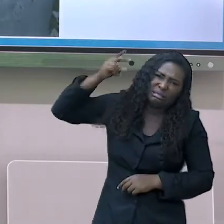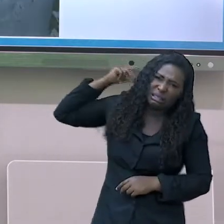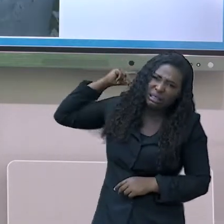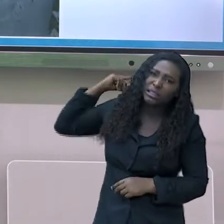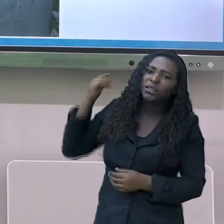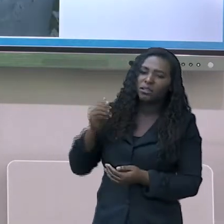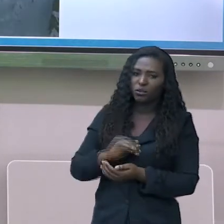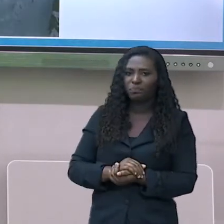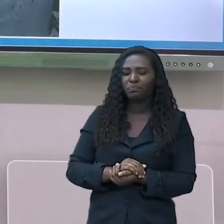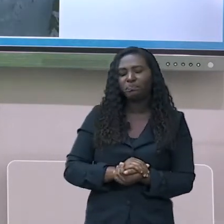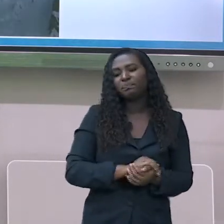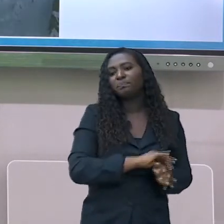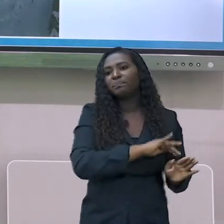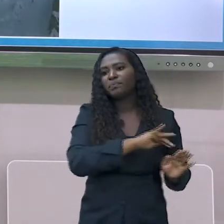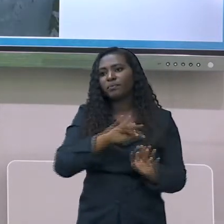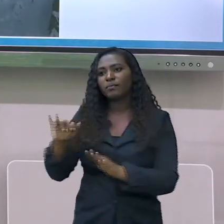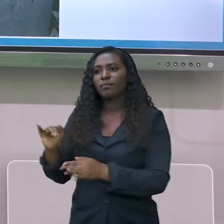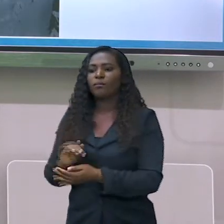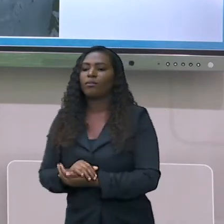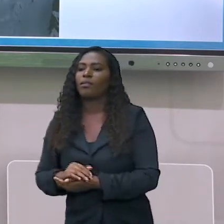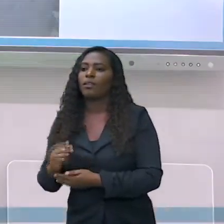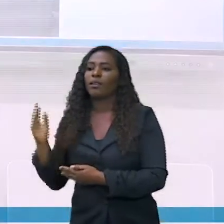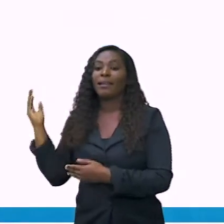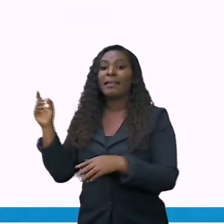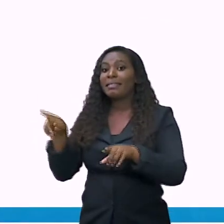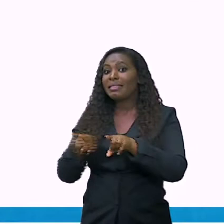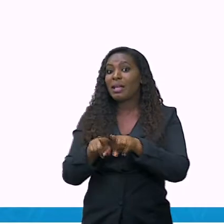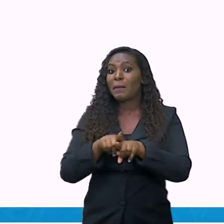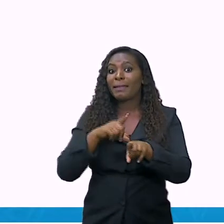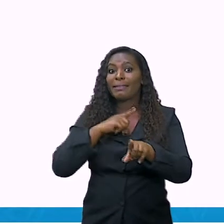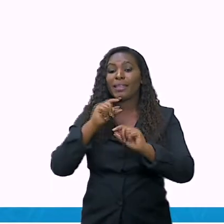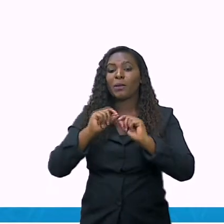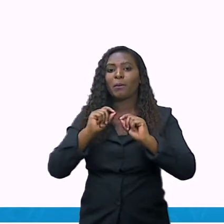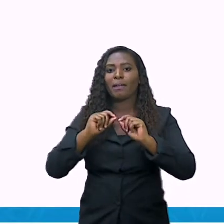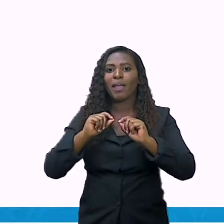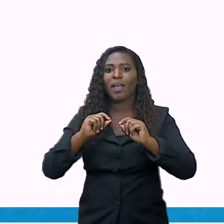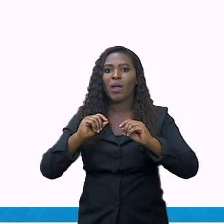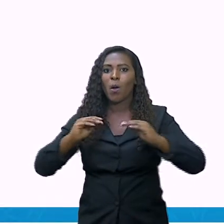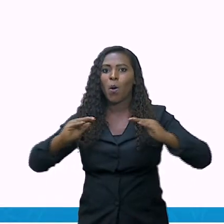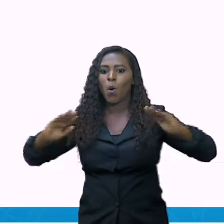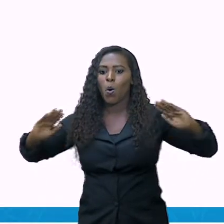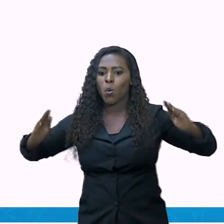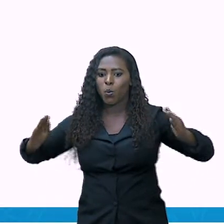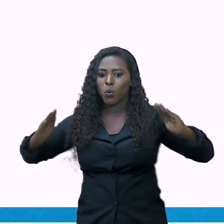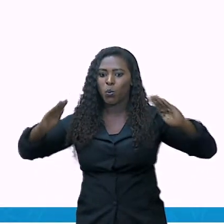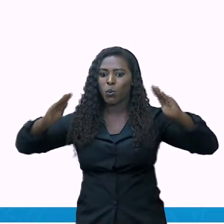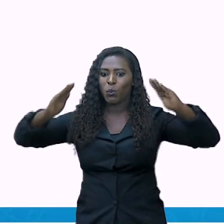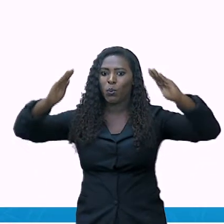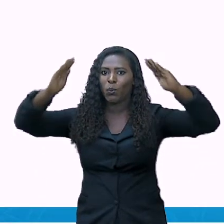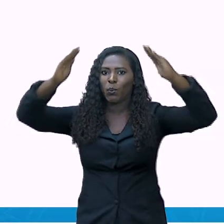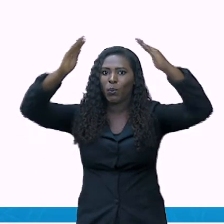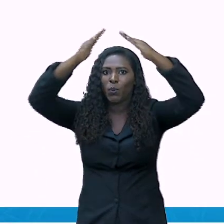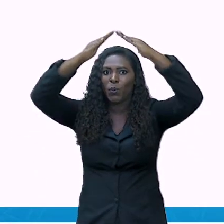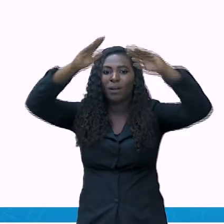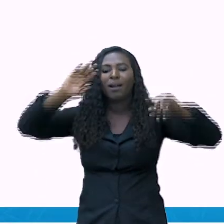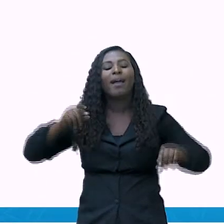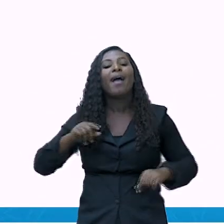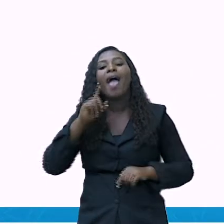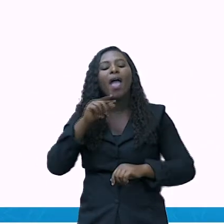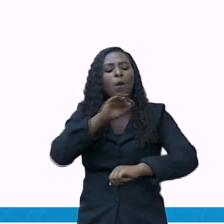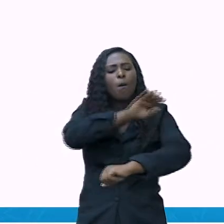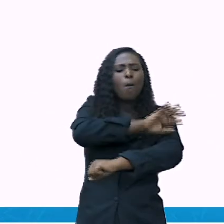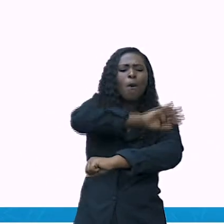Mas nós também temos o Everest, que é o ponto mais alto da Terra. Com